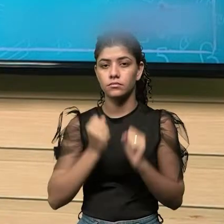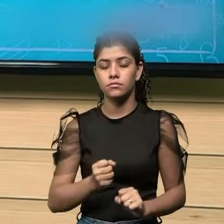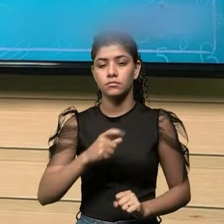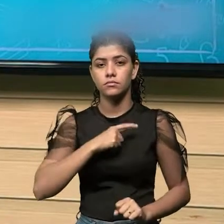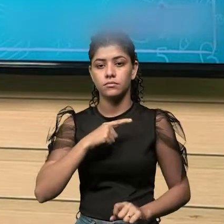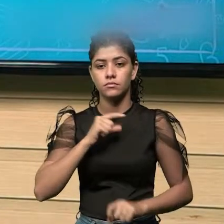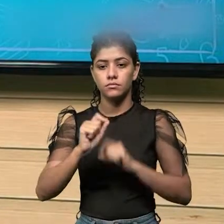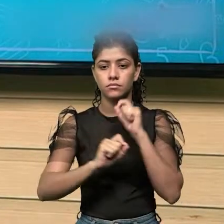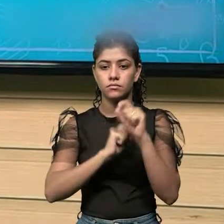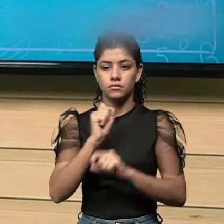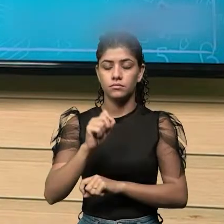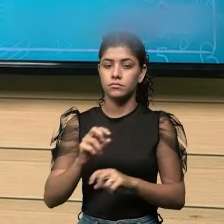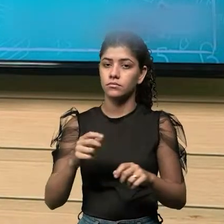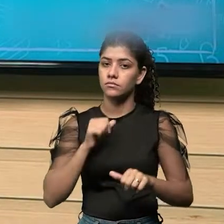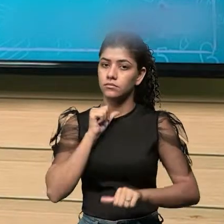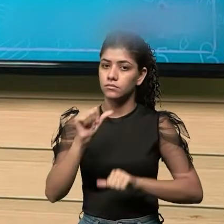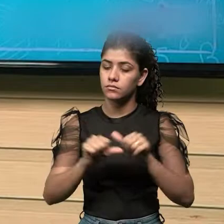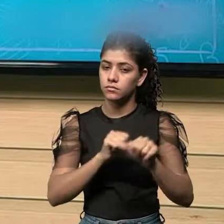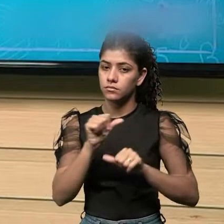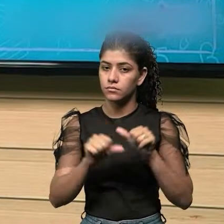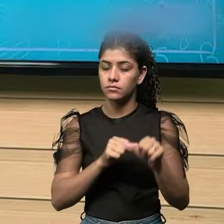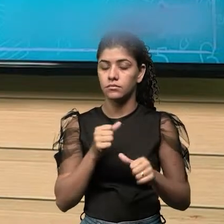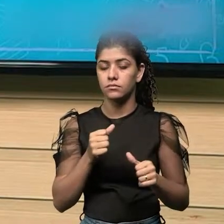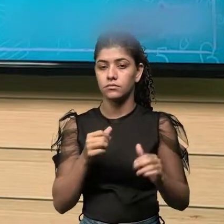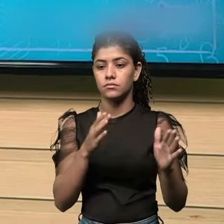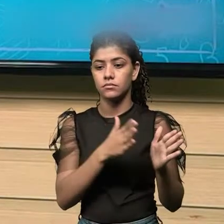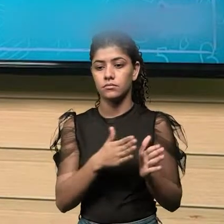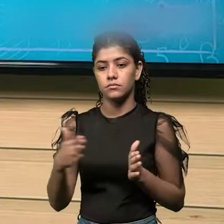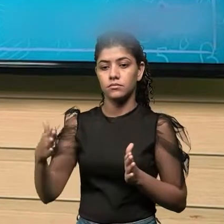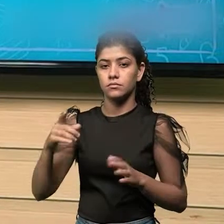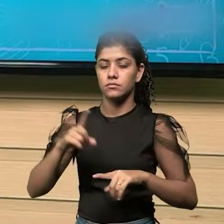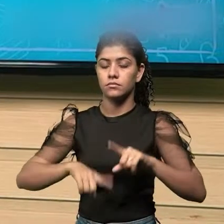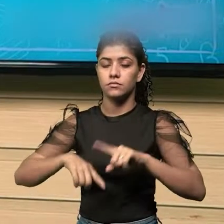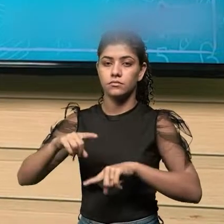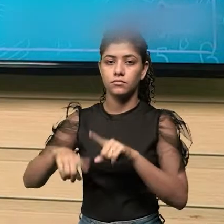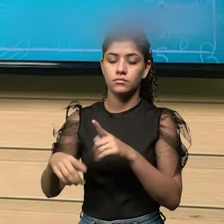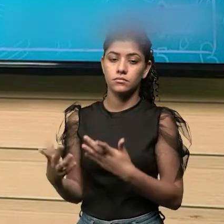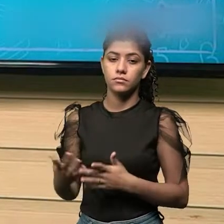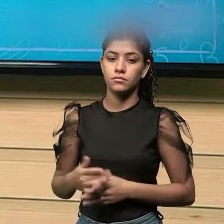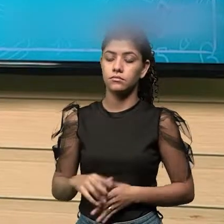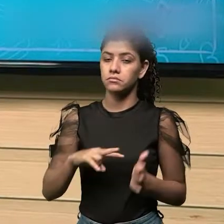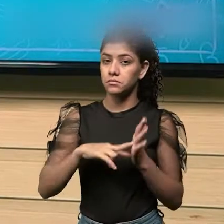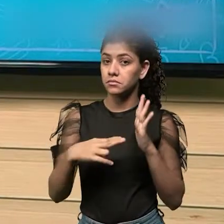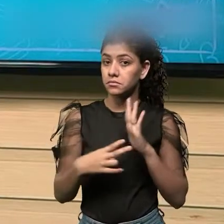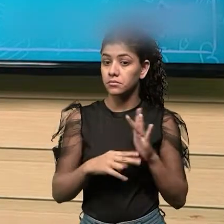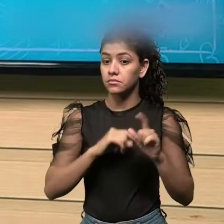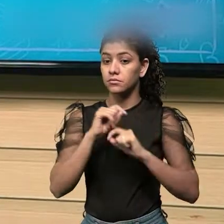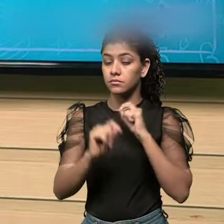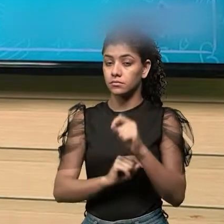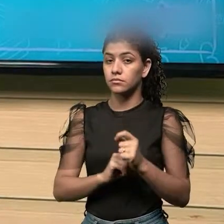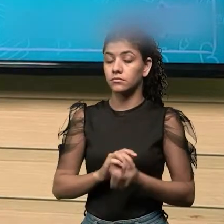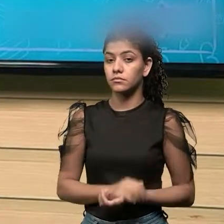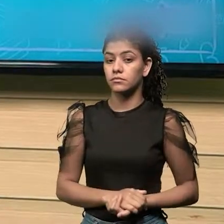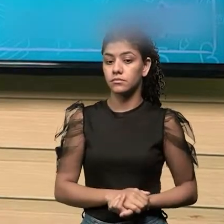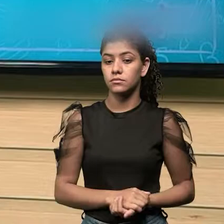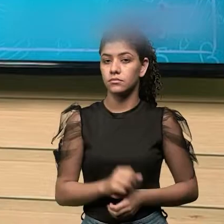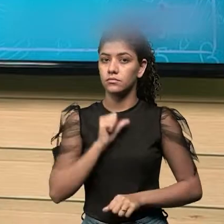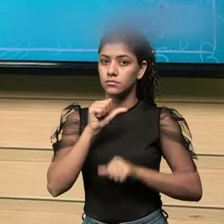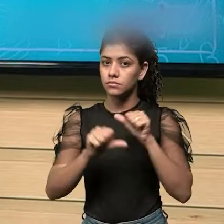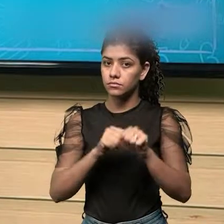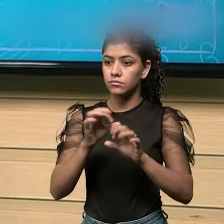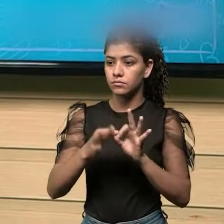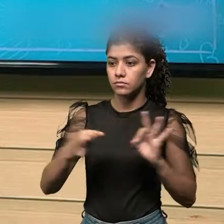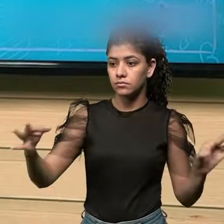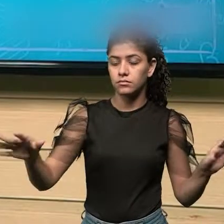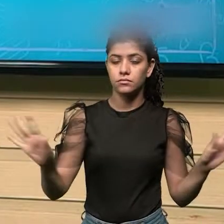ele pode ter uma variação em suas medidas. Não significa que ele muda de